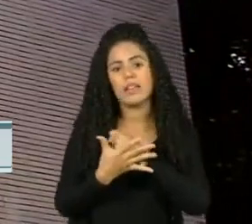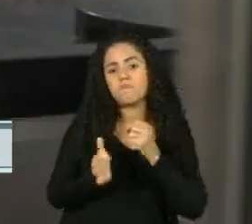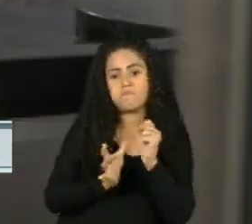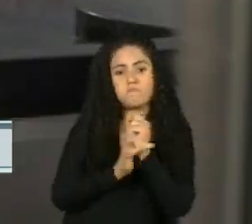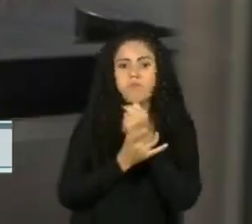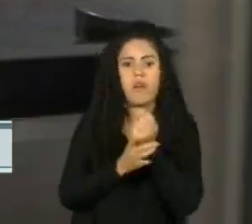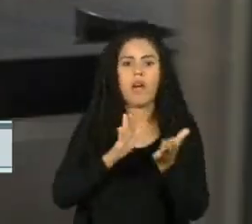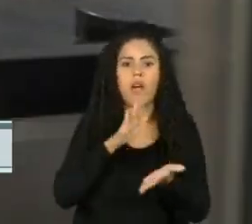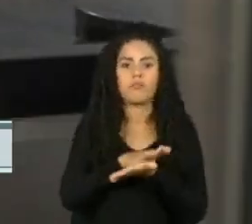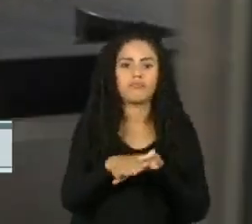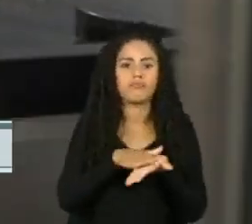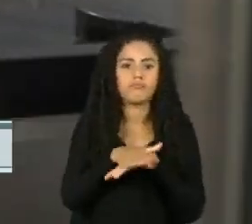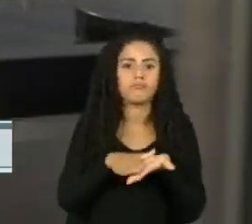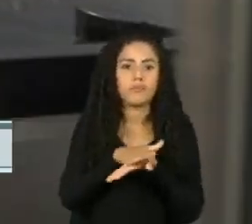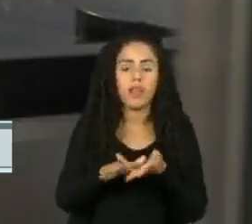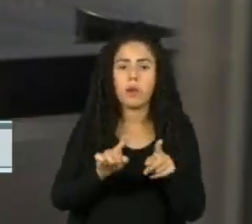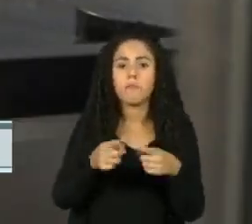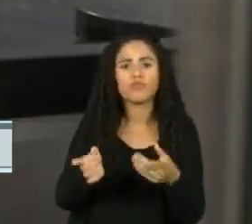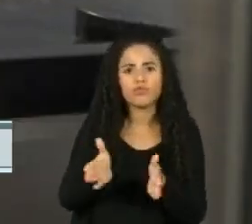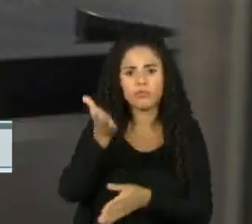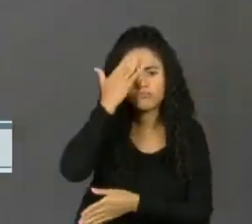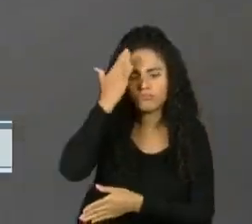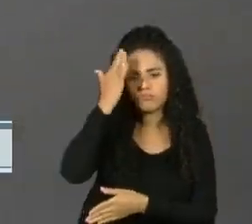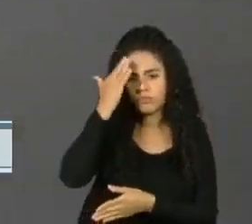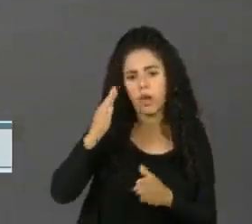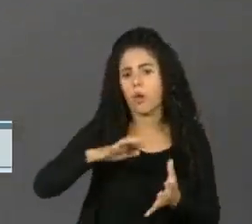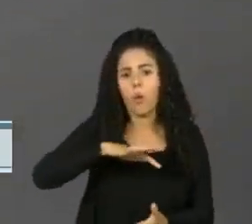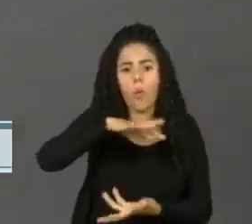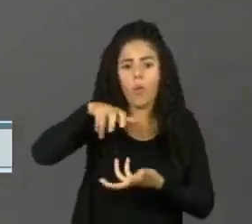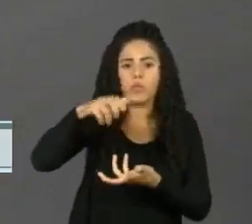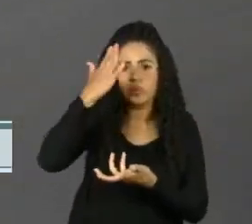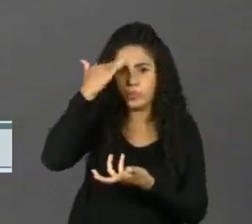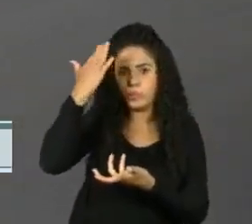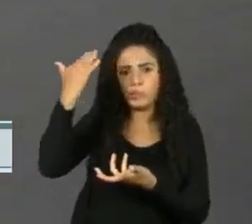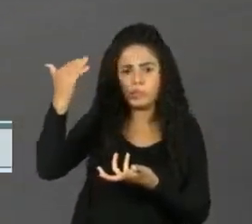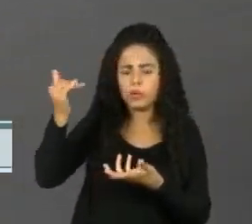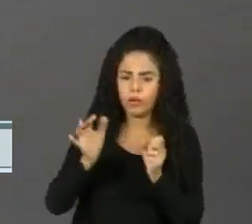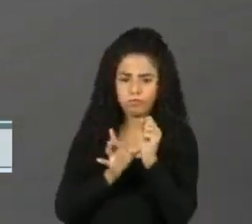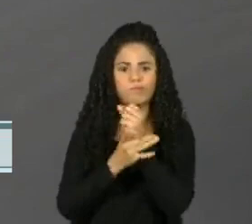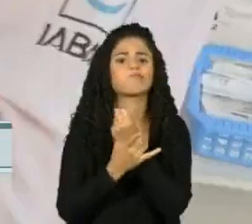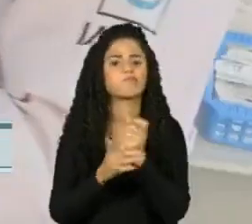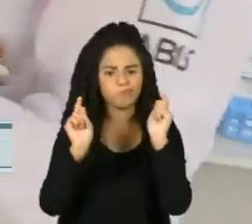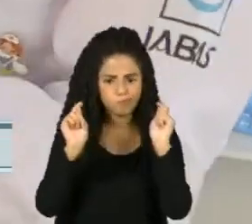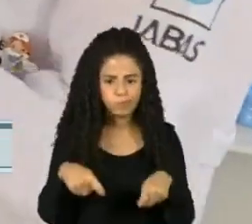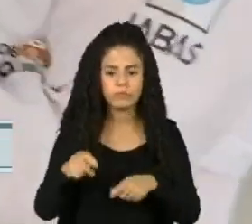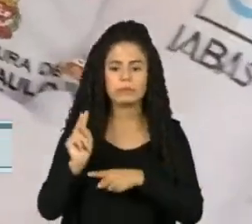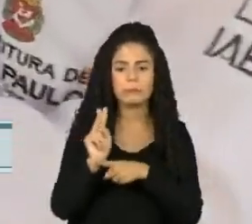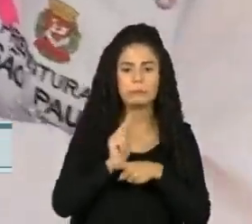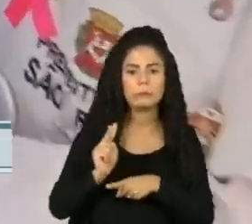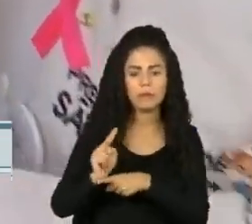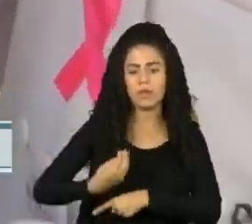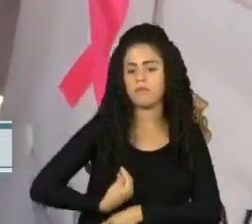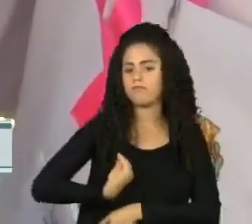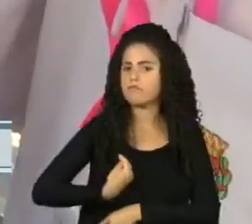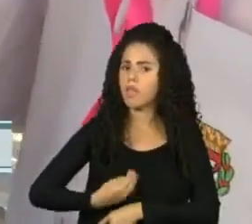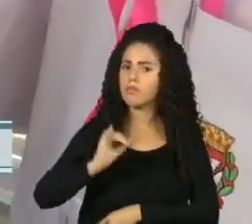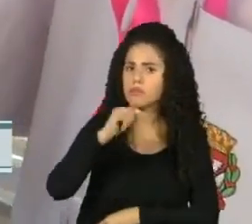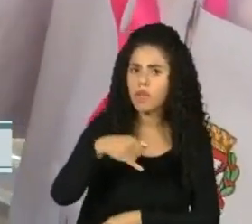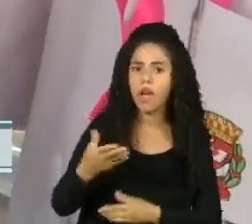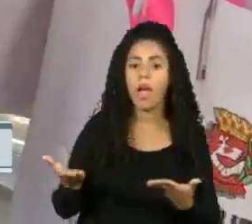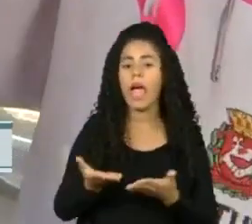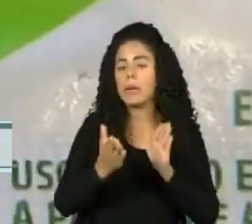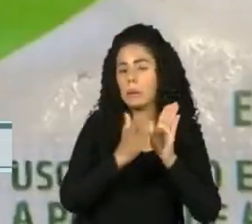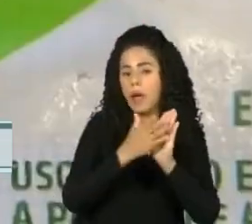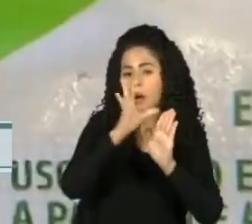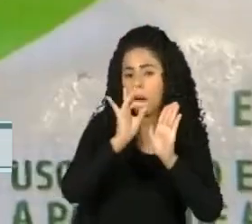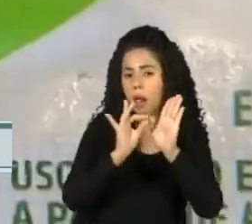segurança, apesar de serem reconhecidas no mundo todo como seguras e capazes de prevenir a doença. A nota